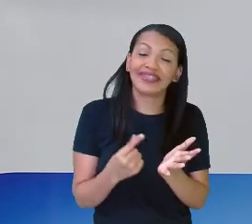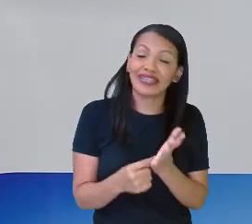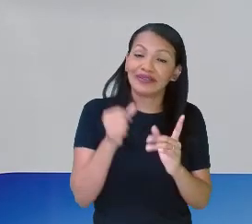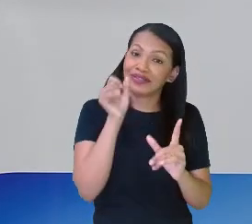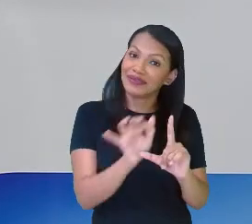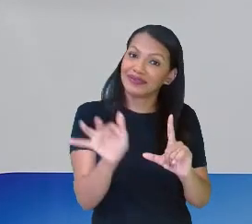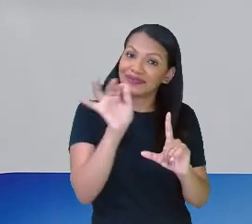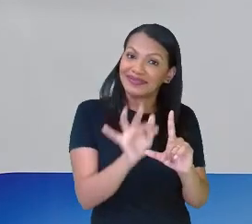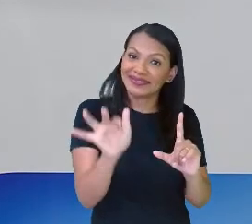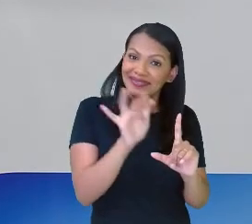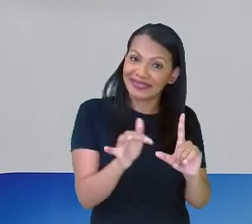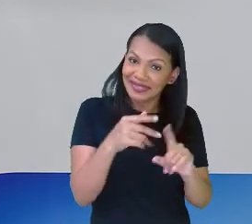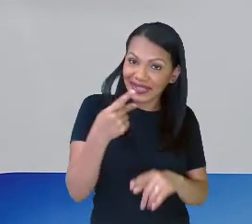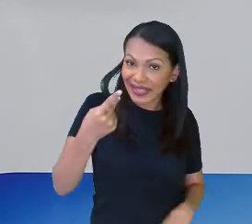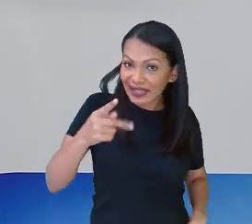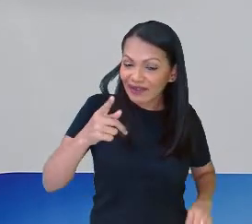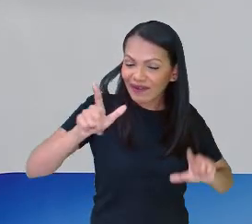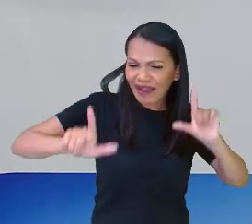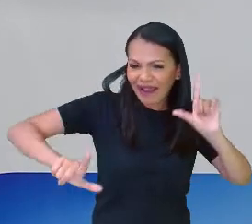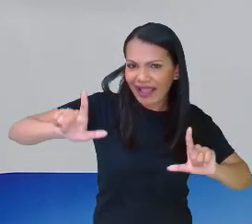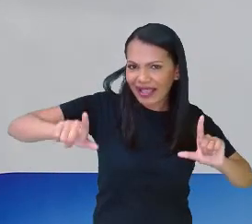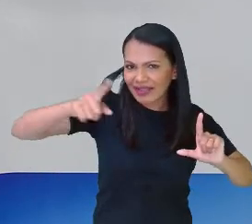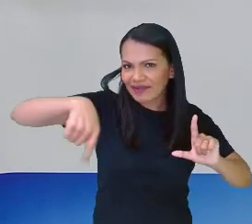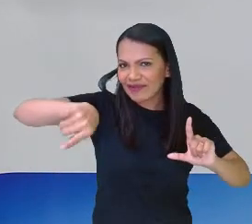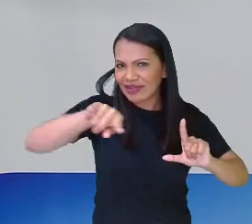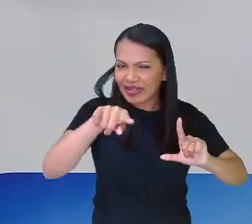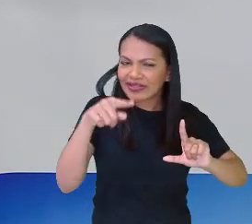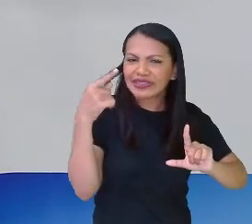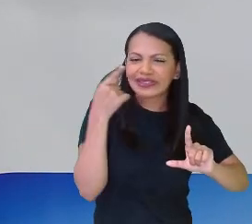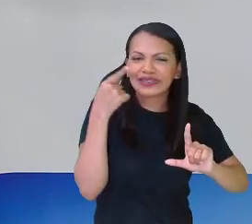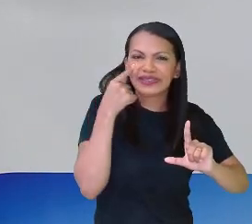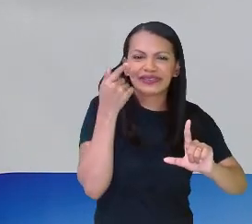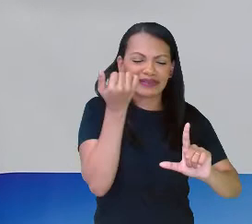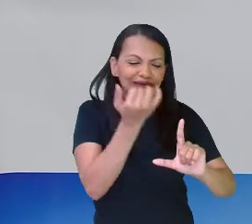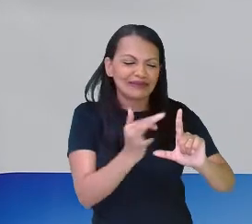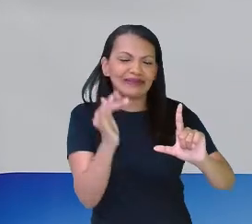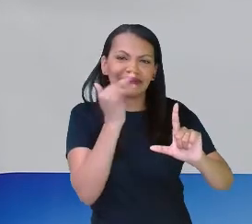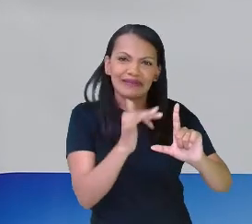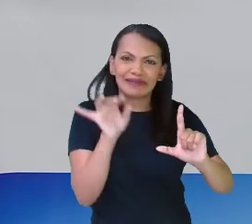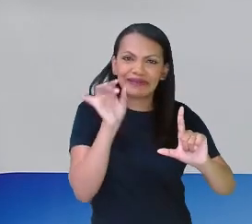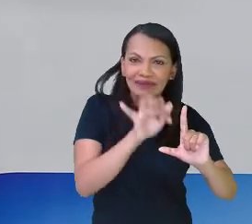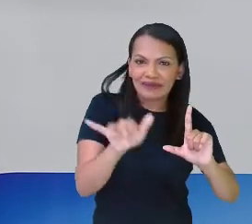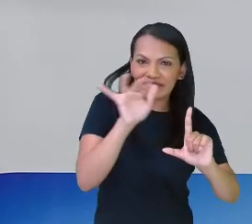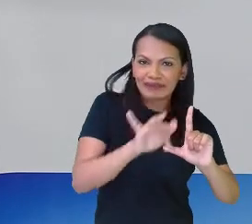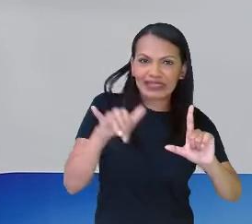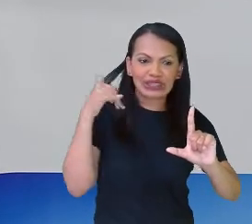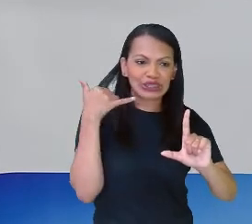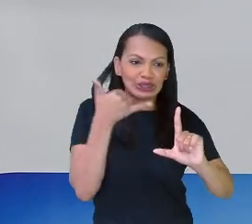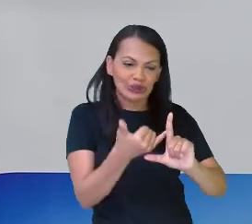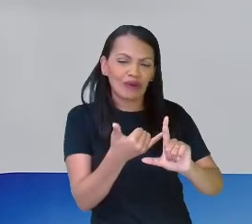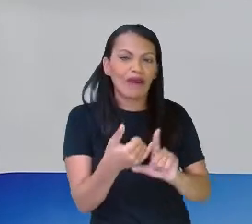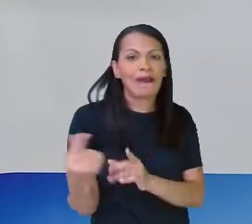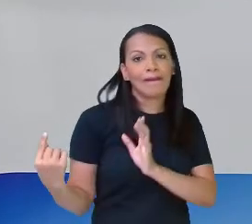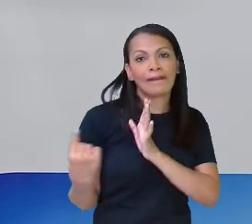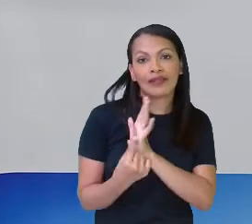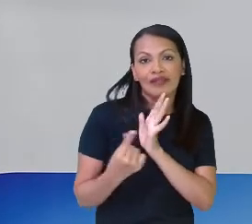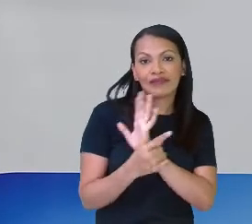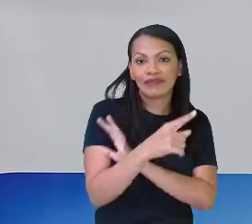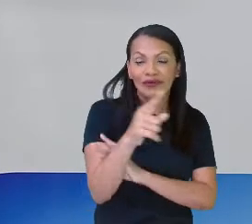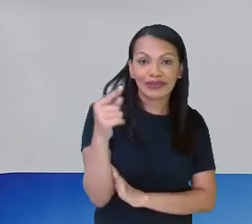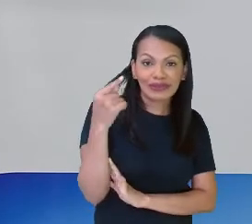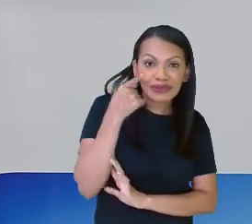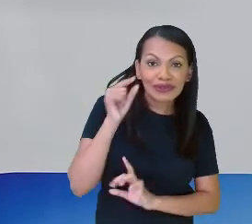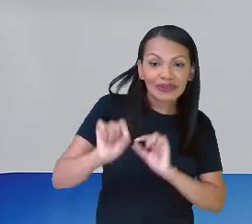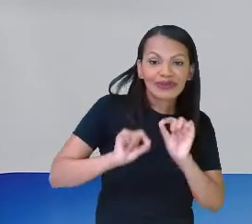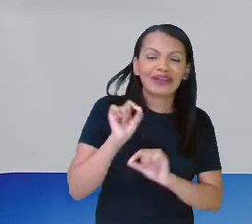Code vai aparecer na tua tela, e você, ó, bota a câmera, aponta a câmera, baixa o aplicativo, porque você fica aqui, ó,